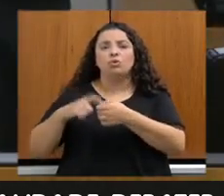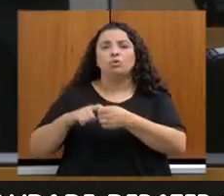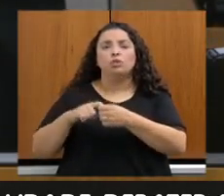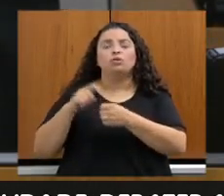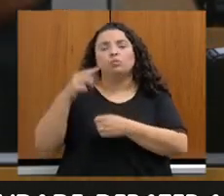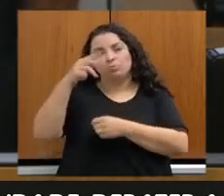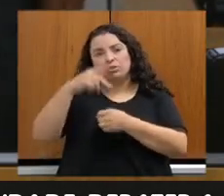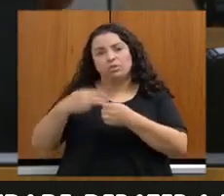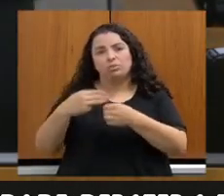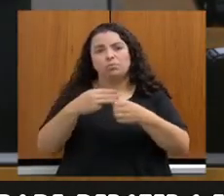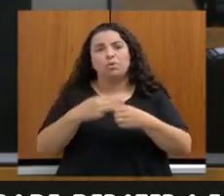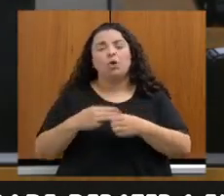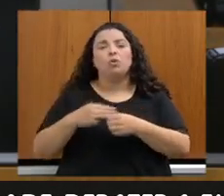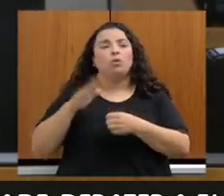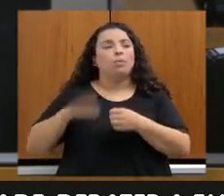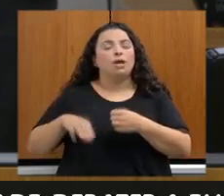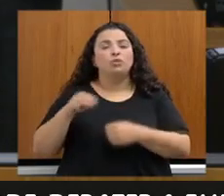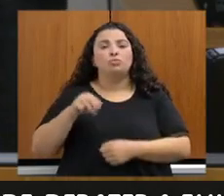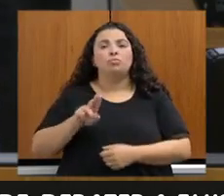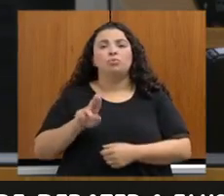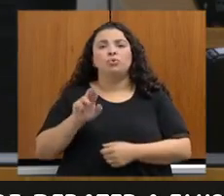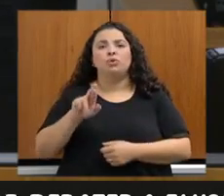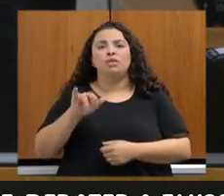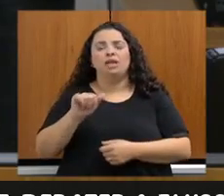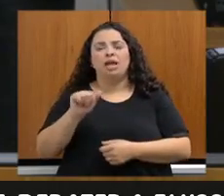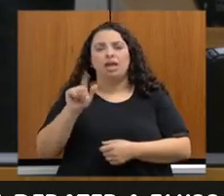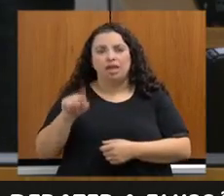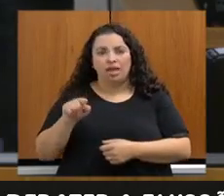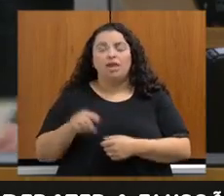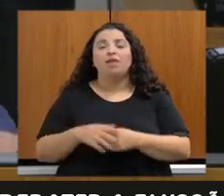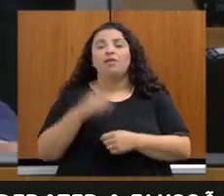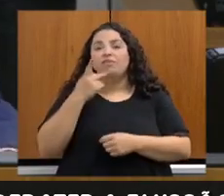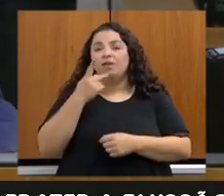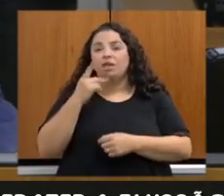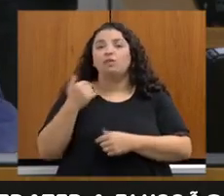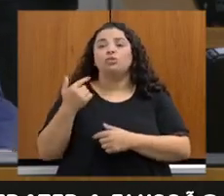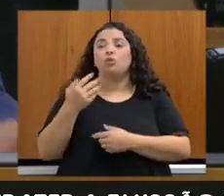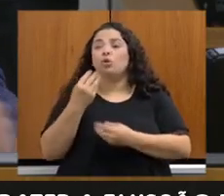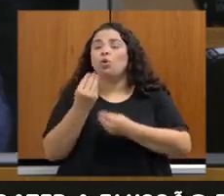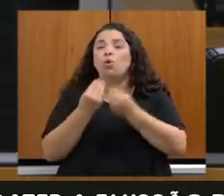ressaltando a importância do evento e informando sobre as atividades do consórcio.